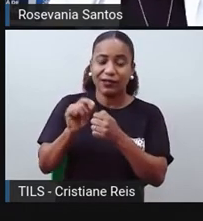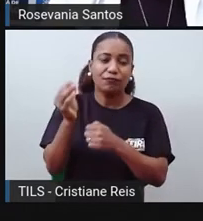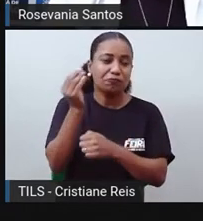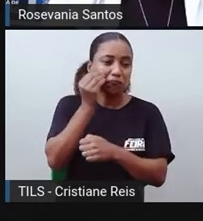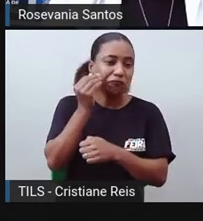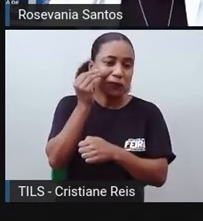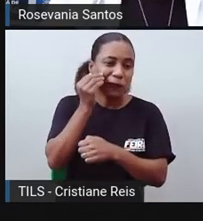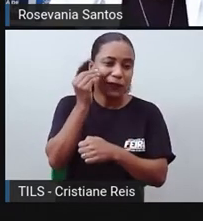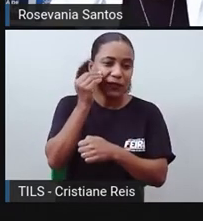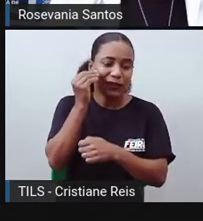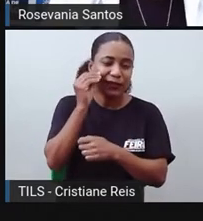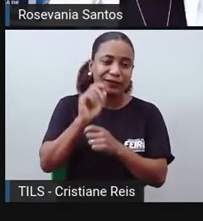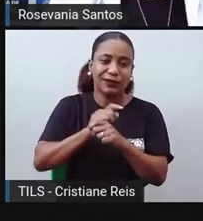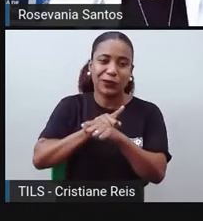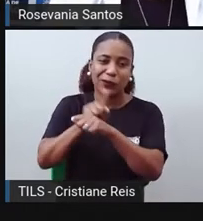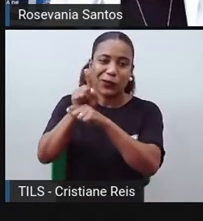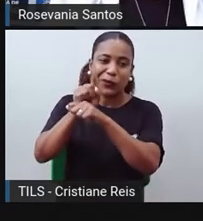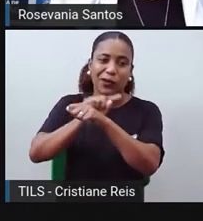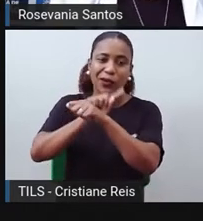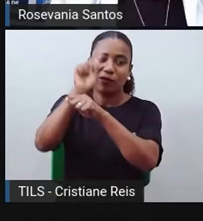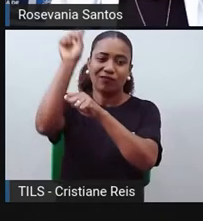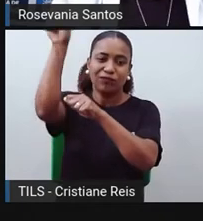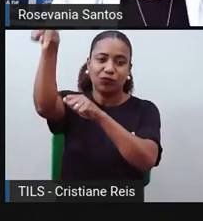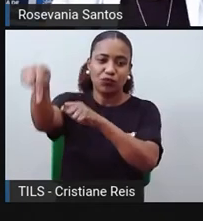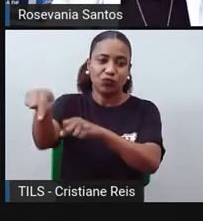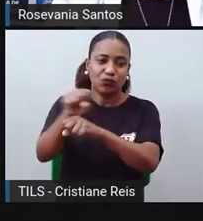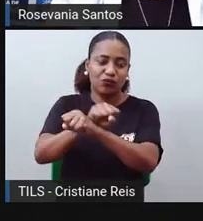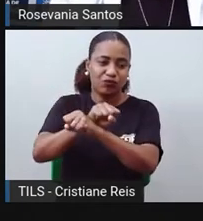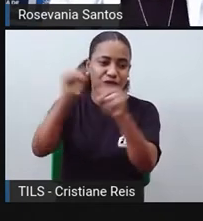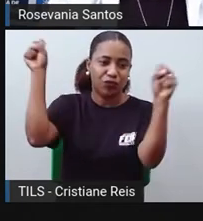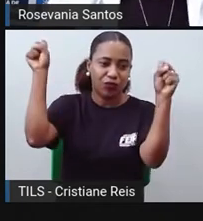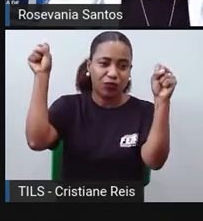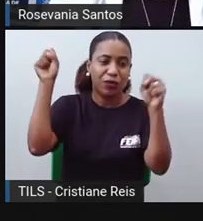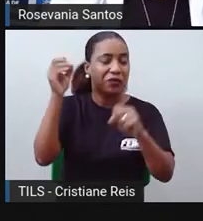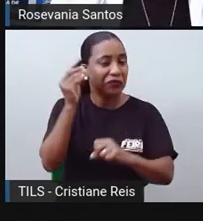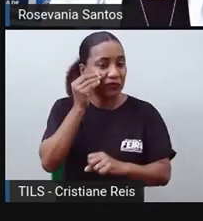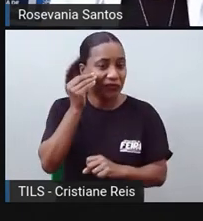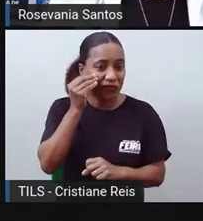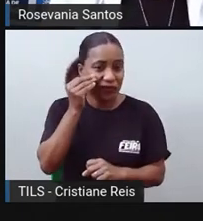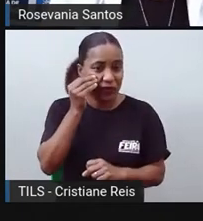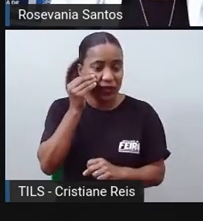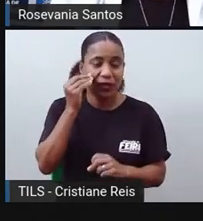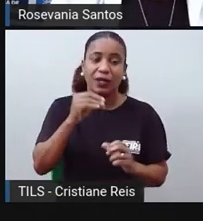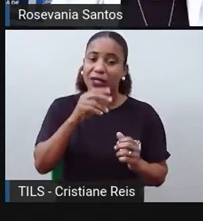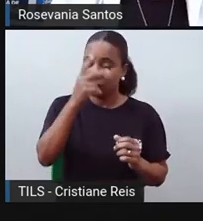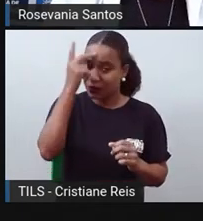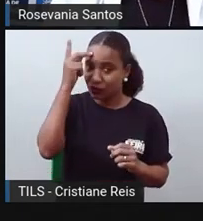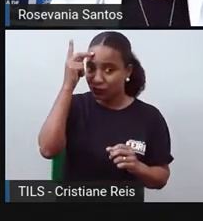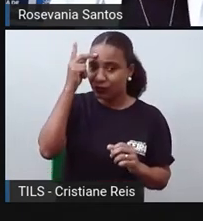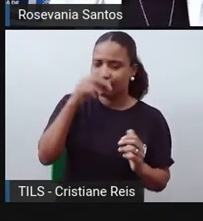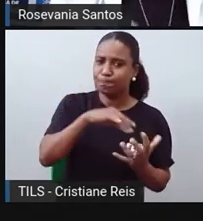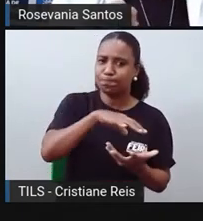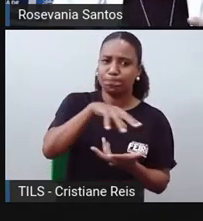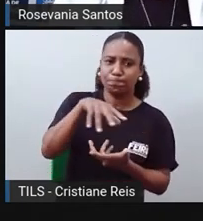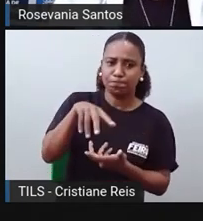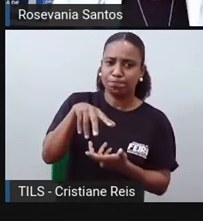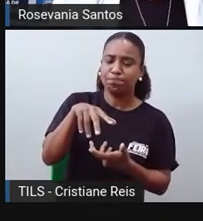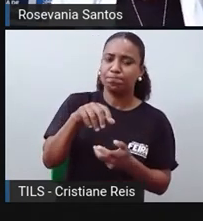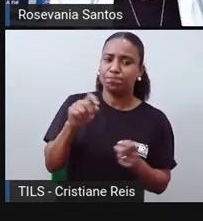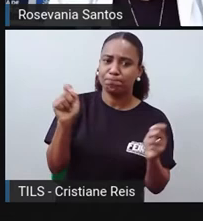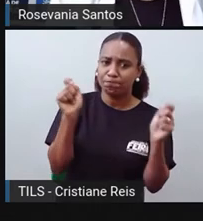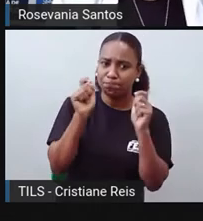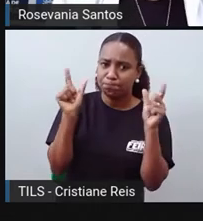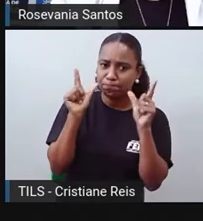e que tem até chamada atenção bastante, né? Da população mundial com esses testes que a Coreia faz